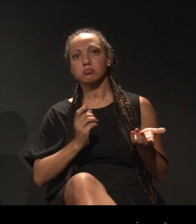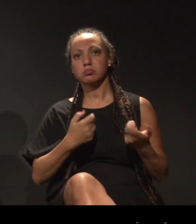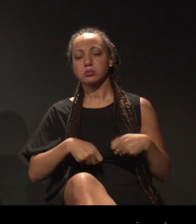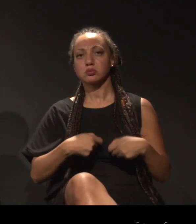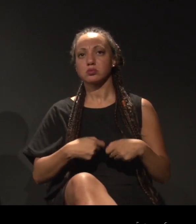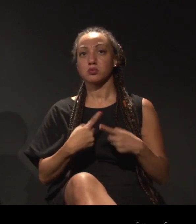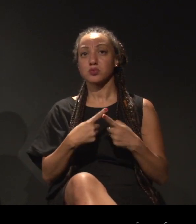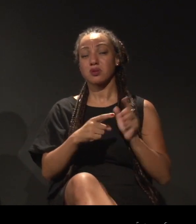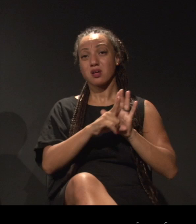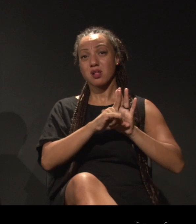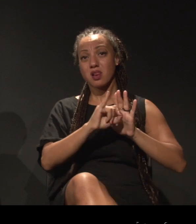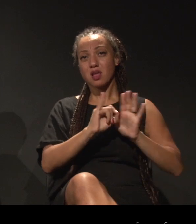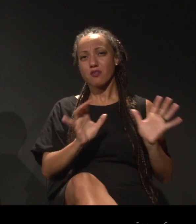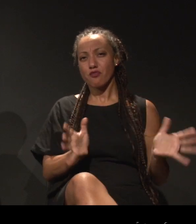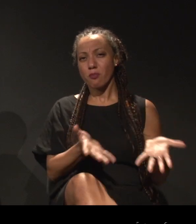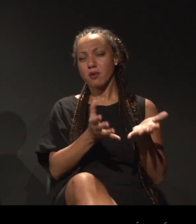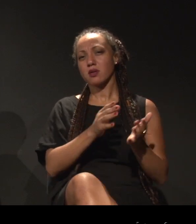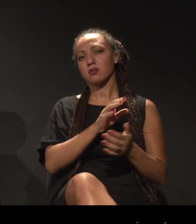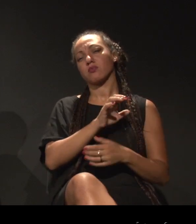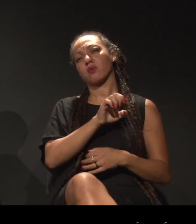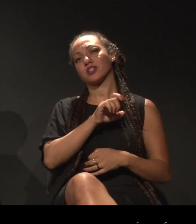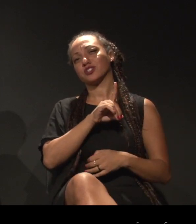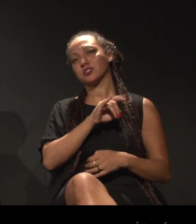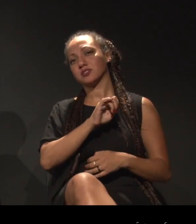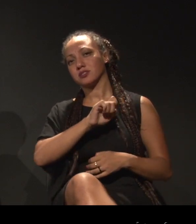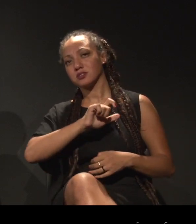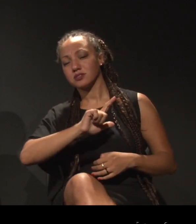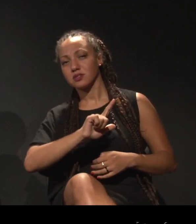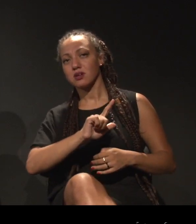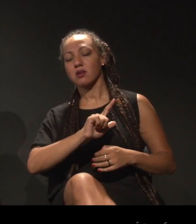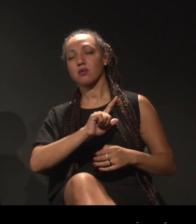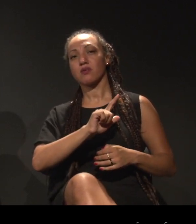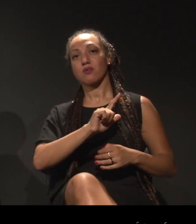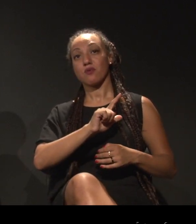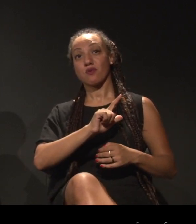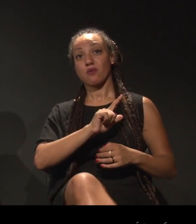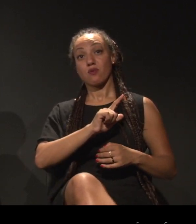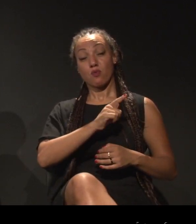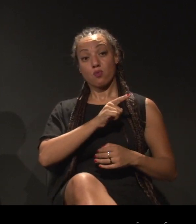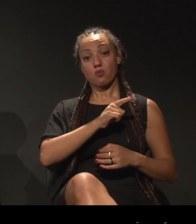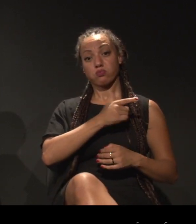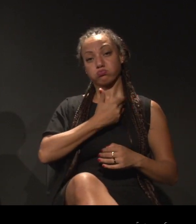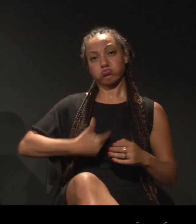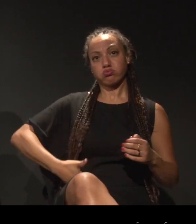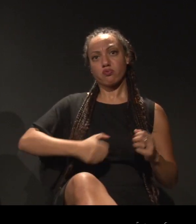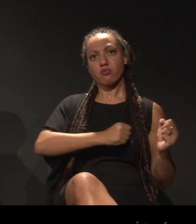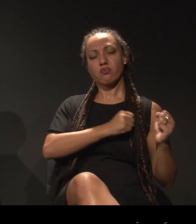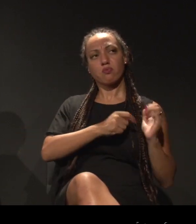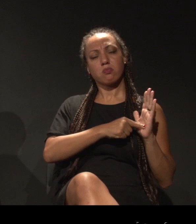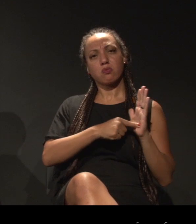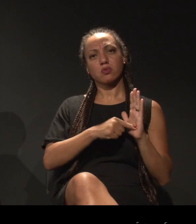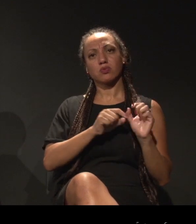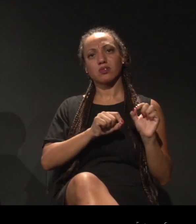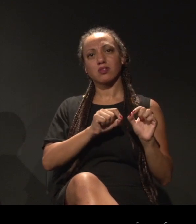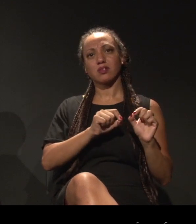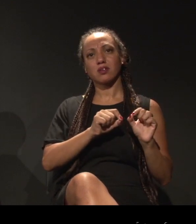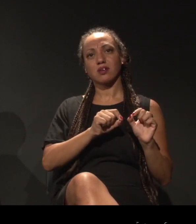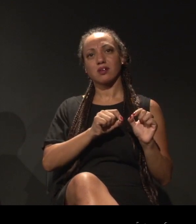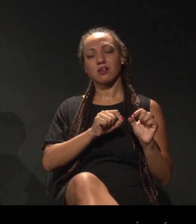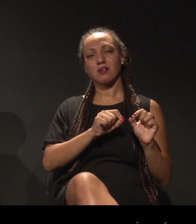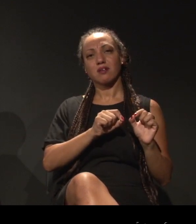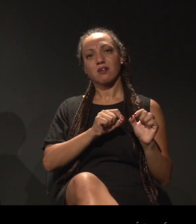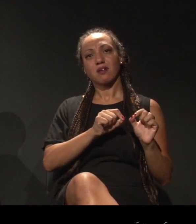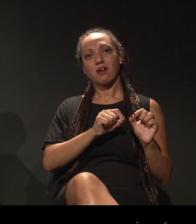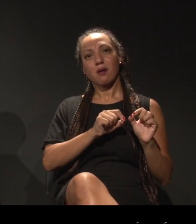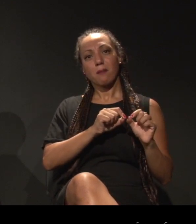as leis de fomento, os editais ali, eles colocam o poder público numa posição de presença do Estado